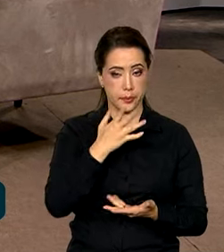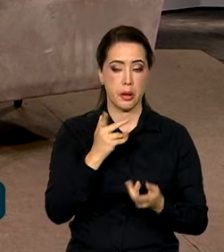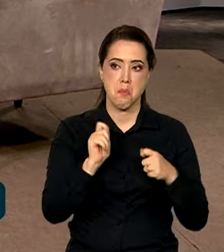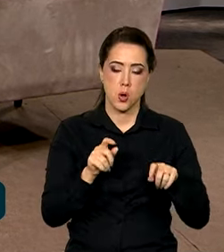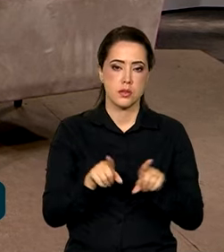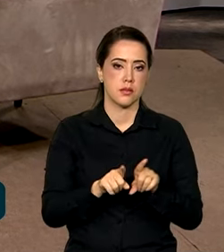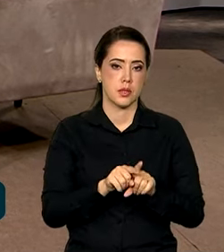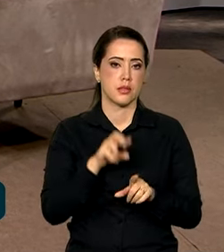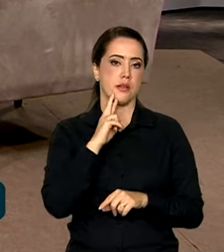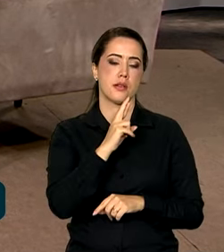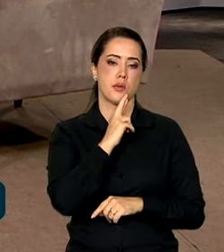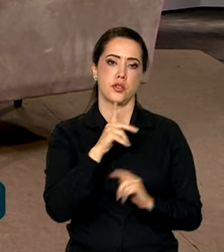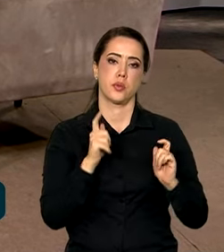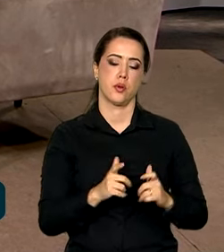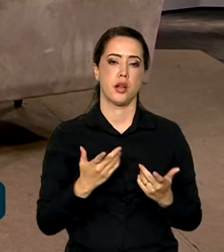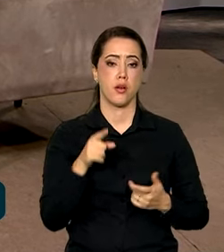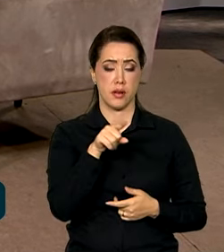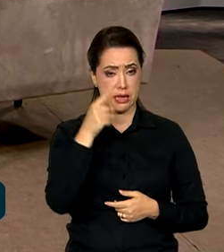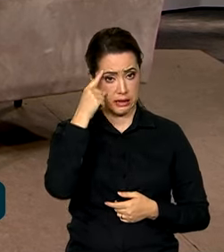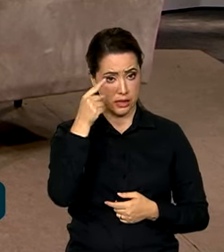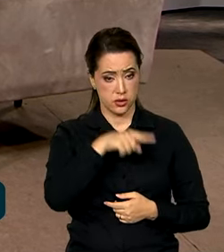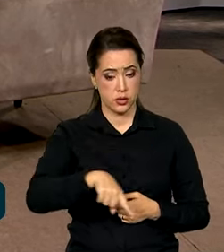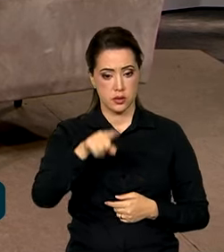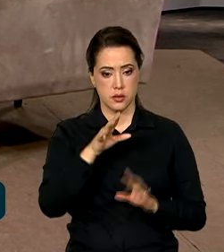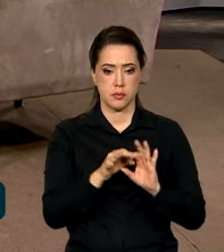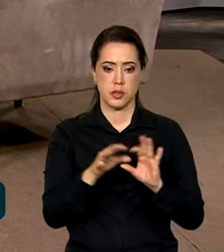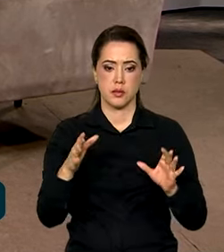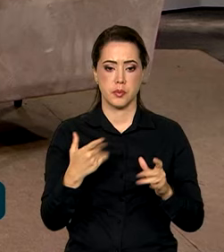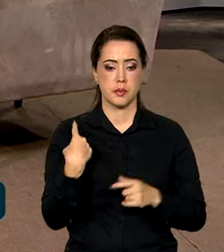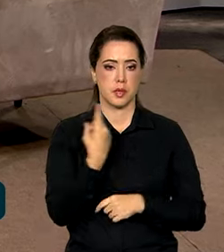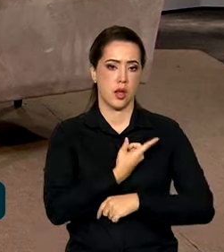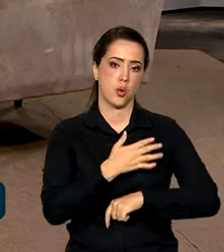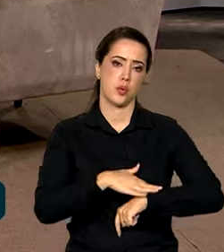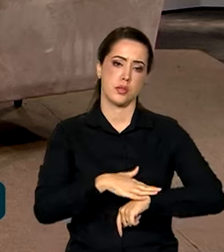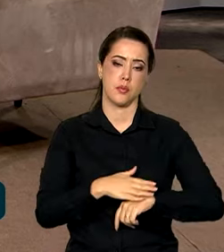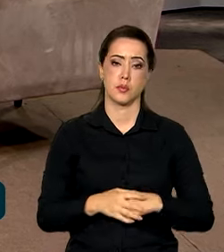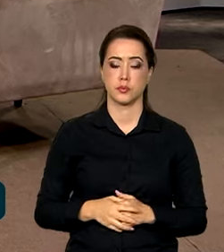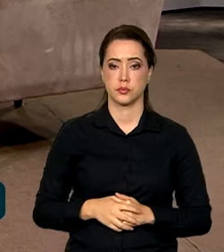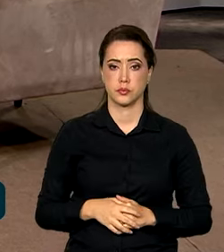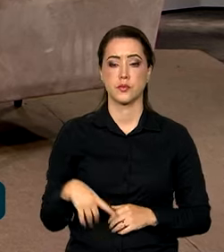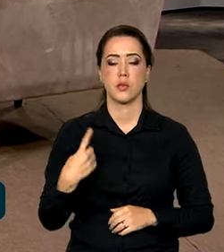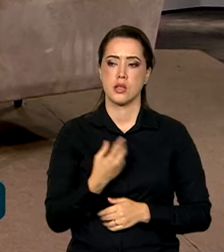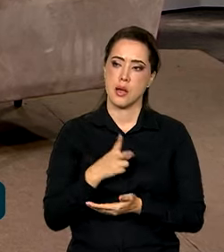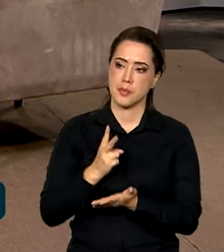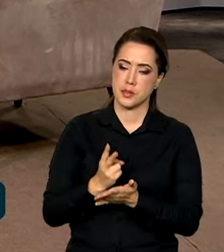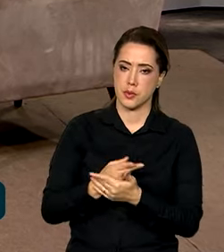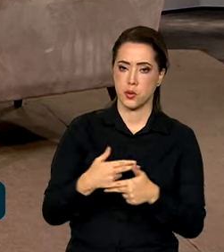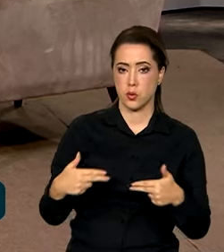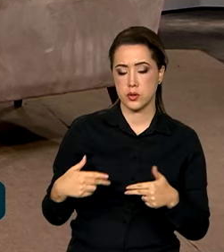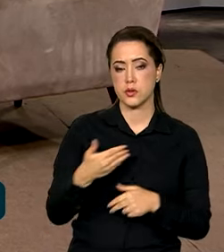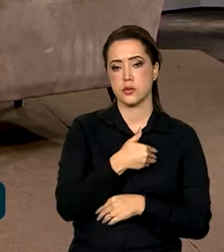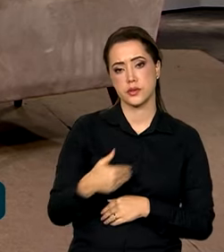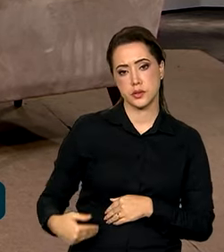instrumentos de política pública é exatamente para liberar o nosso tempo. E a mesma coisa, e o